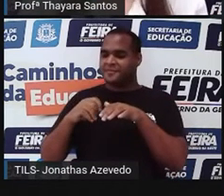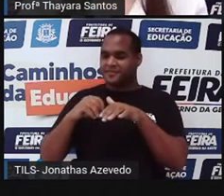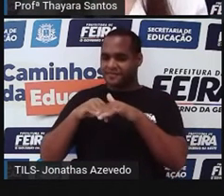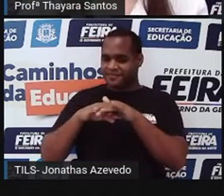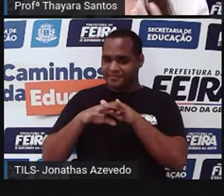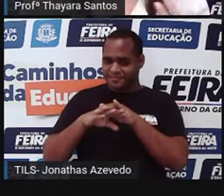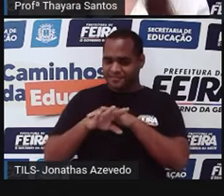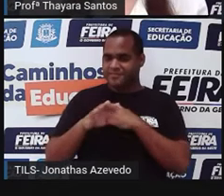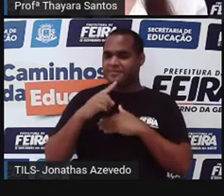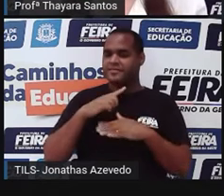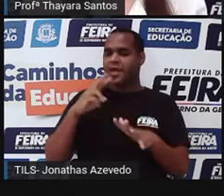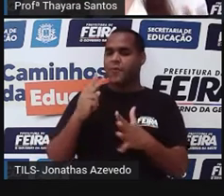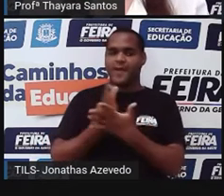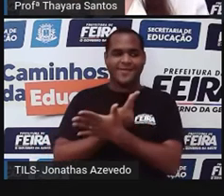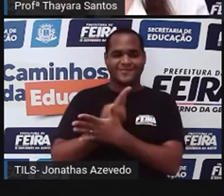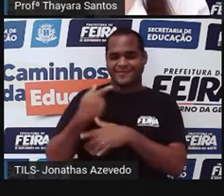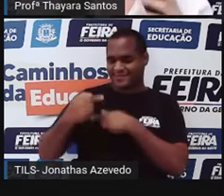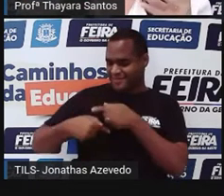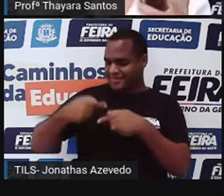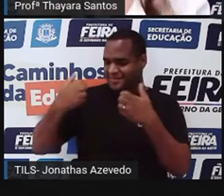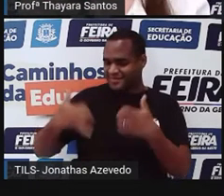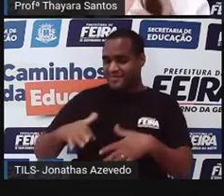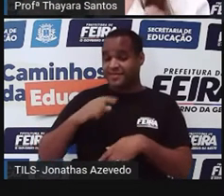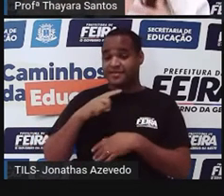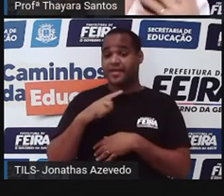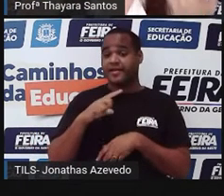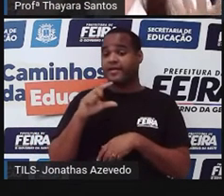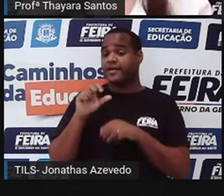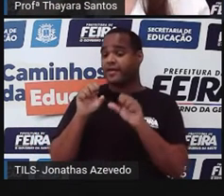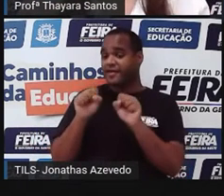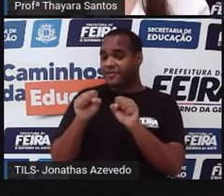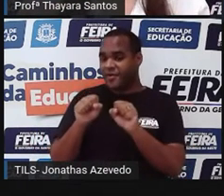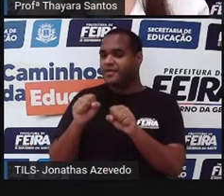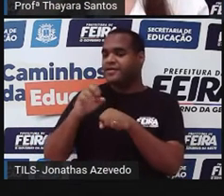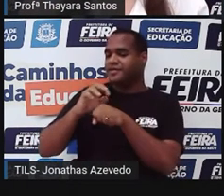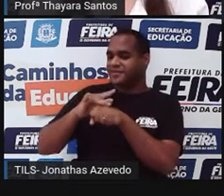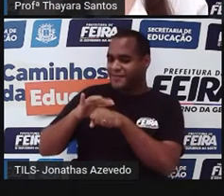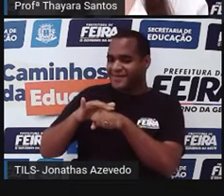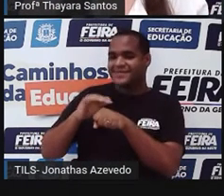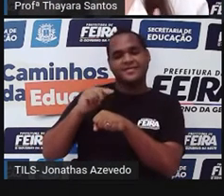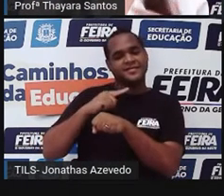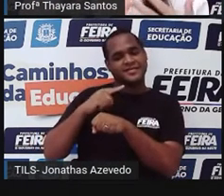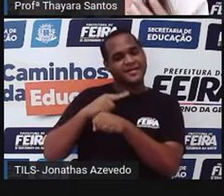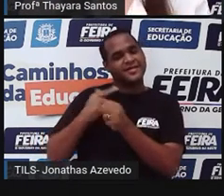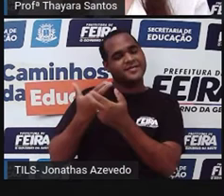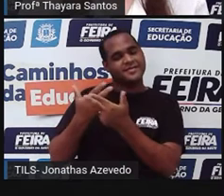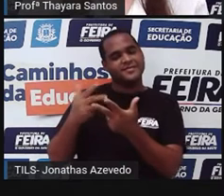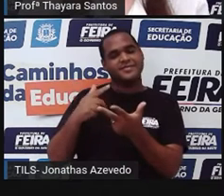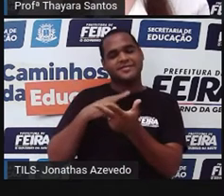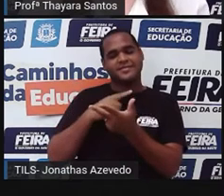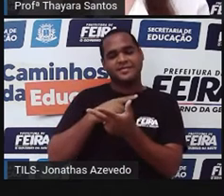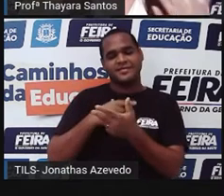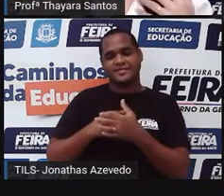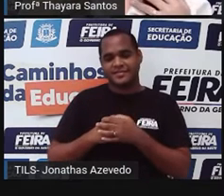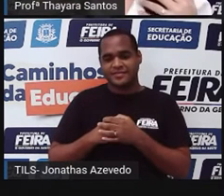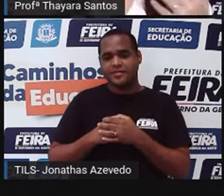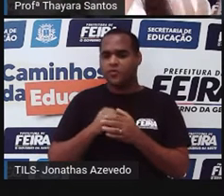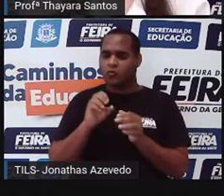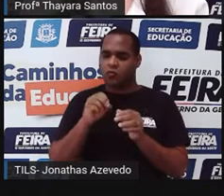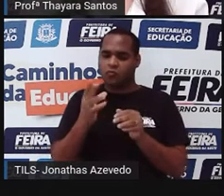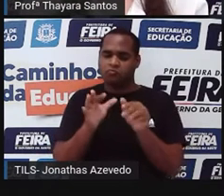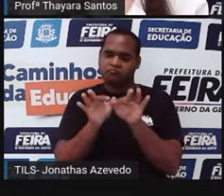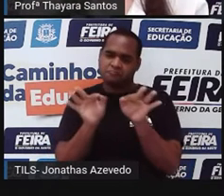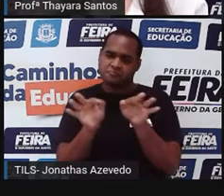ocorrido algum erro genético que vai causar alguma doença ali no final das contas. Ou então a gente pode simplesmente